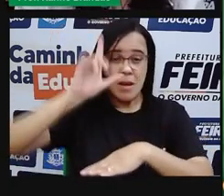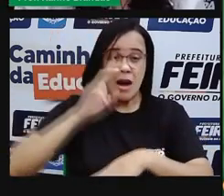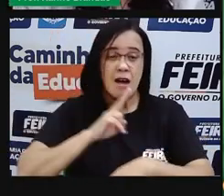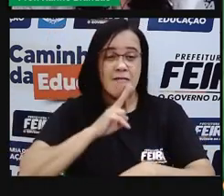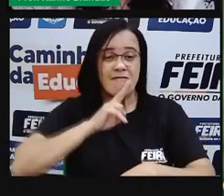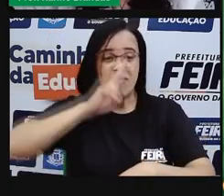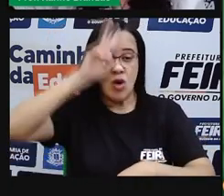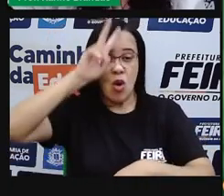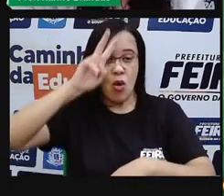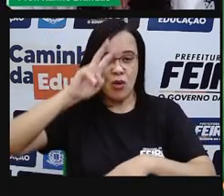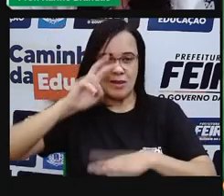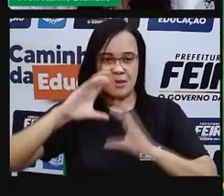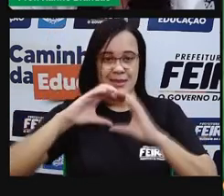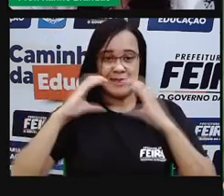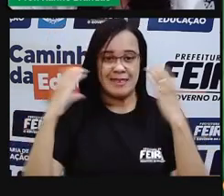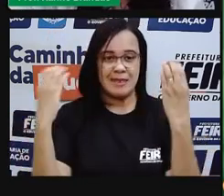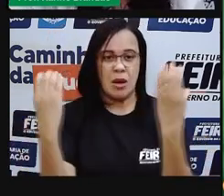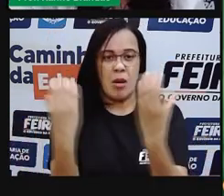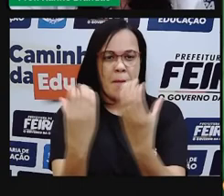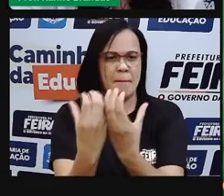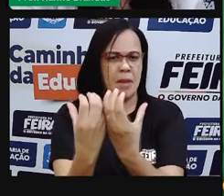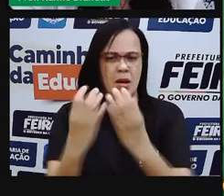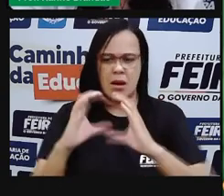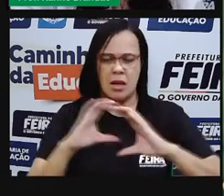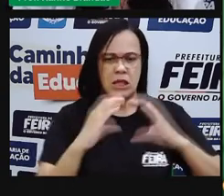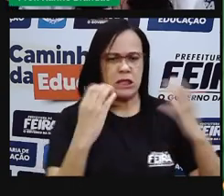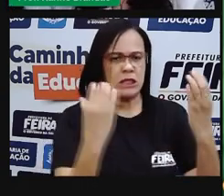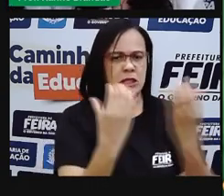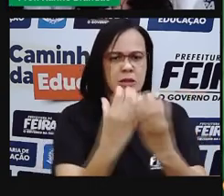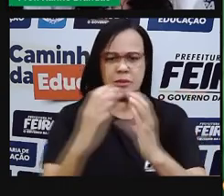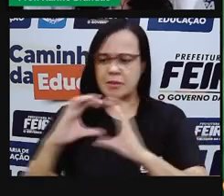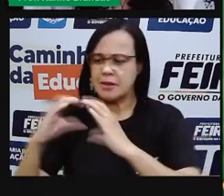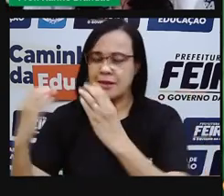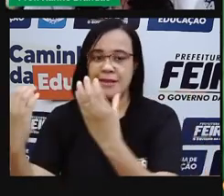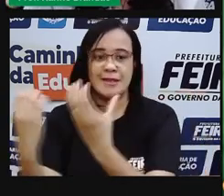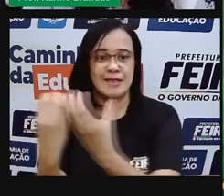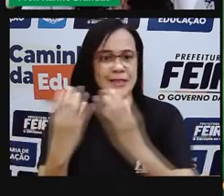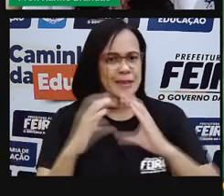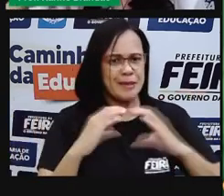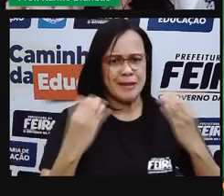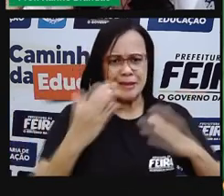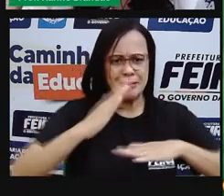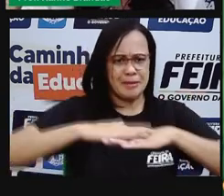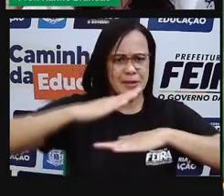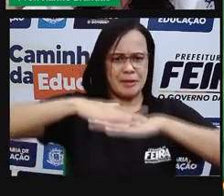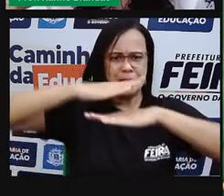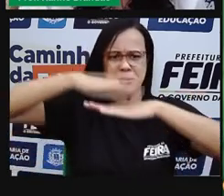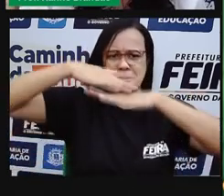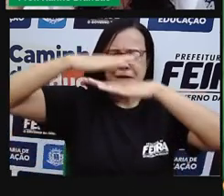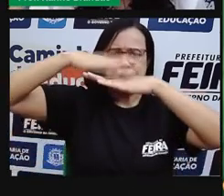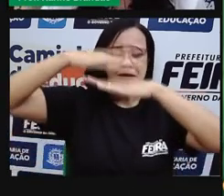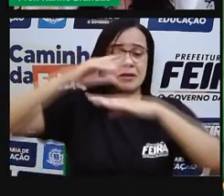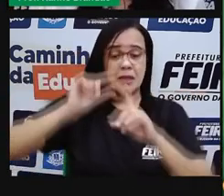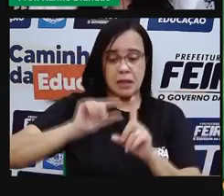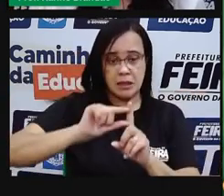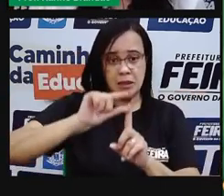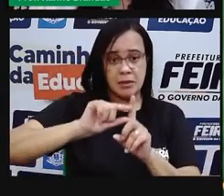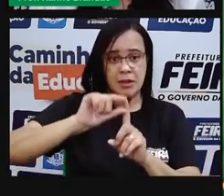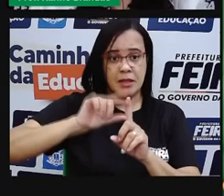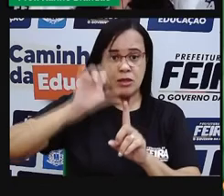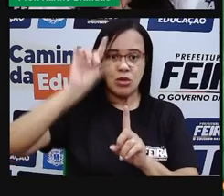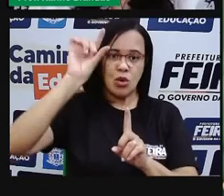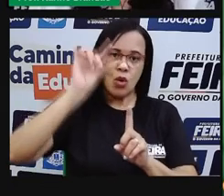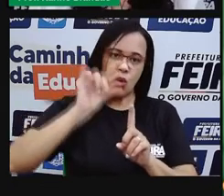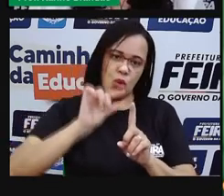camadas mais elevadas, desculpa, ela vai ter temperaturas mais baixas.